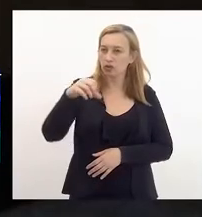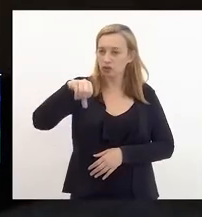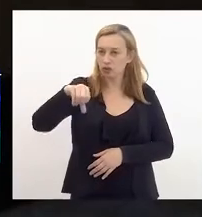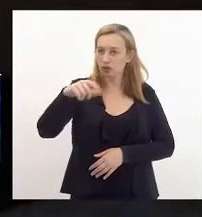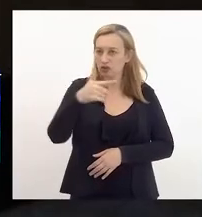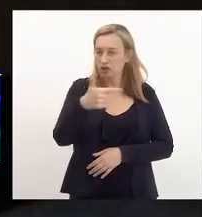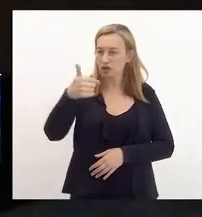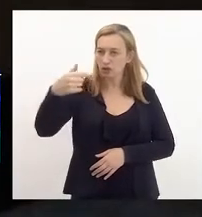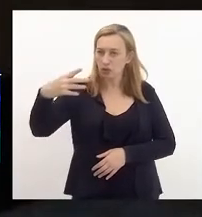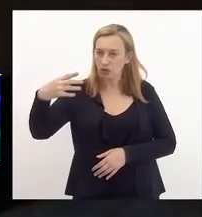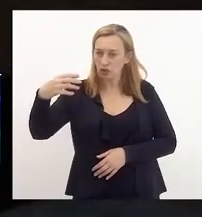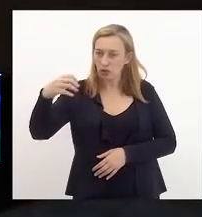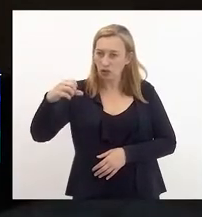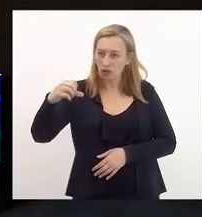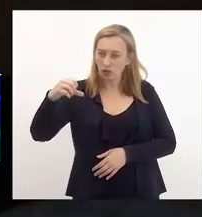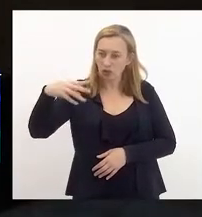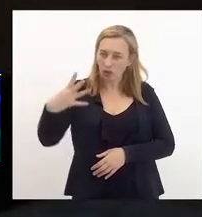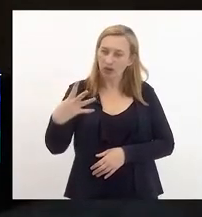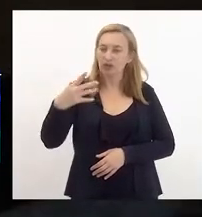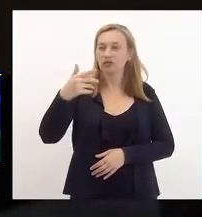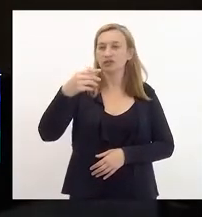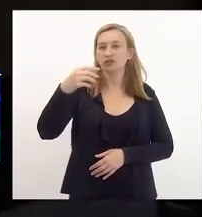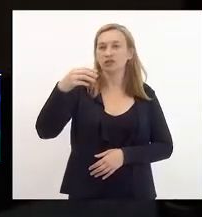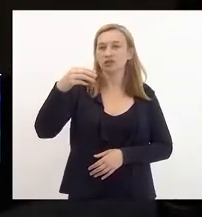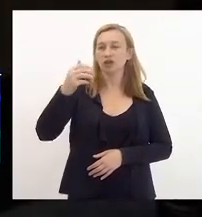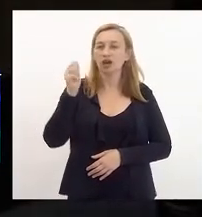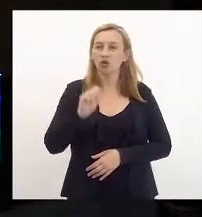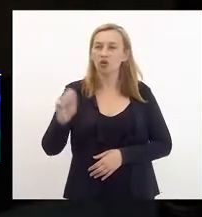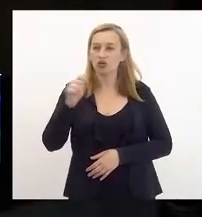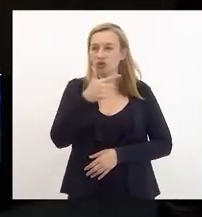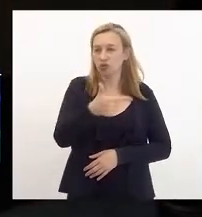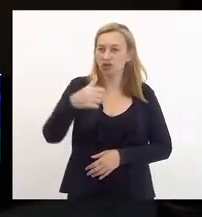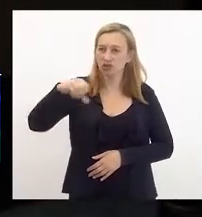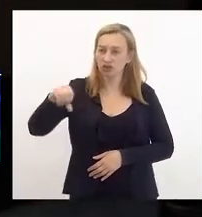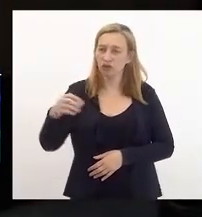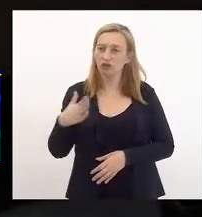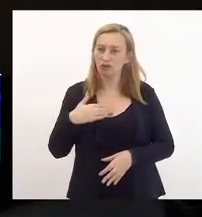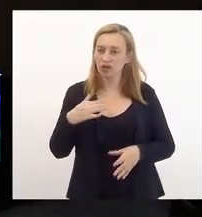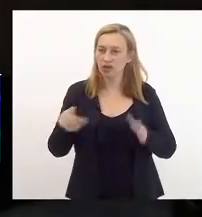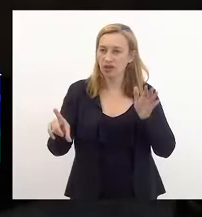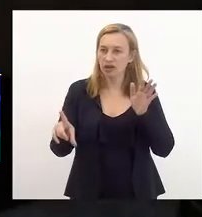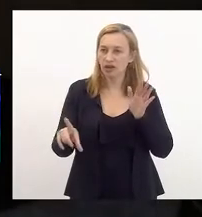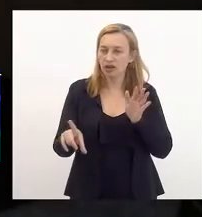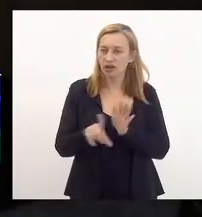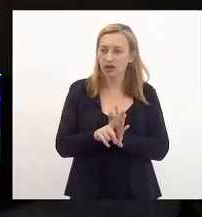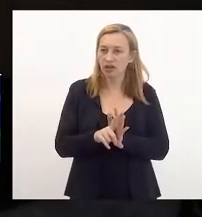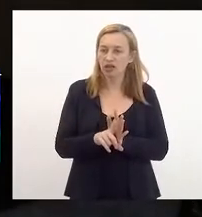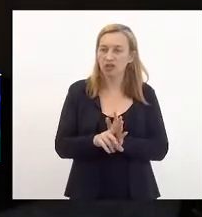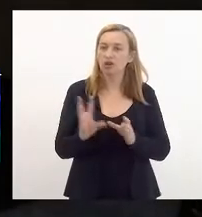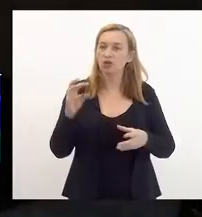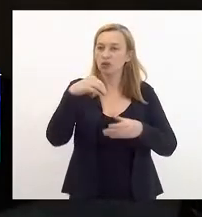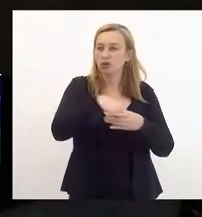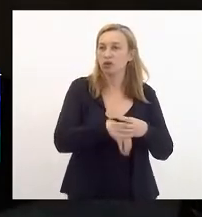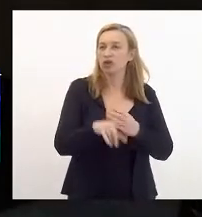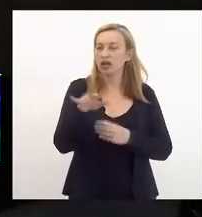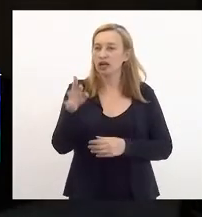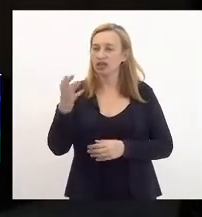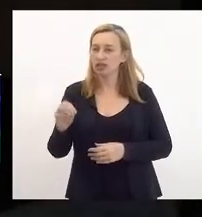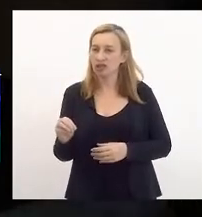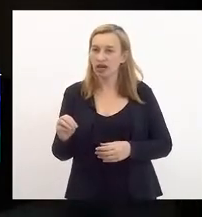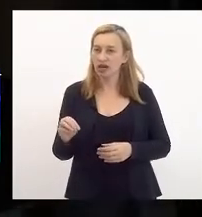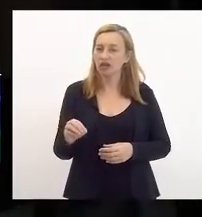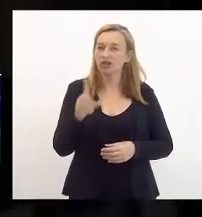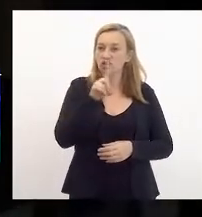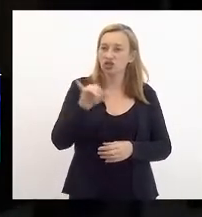agosto de 2019, que incluiu no calendário oficial do Estado do Rio de Janeiro o dia 4 de